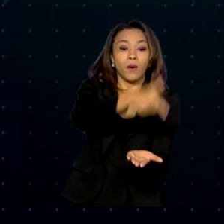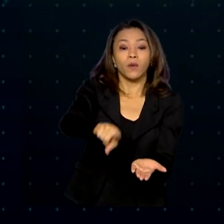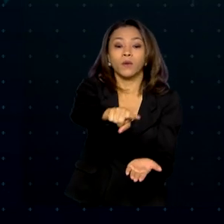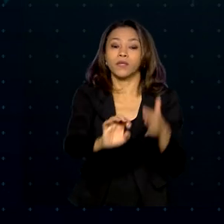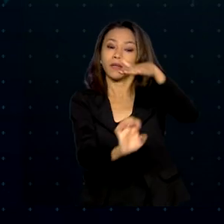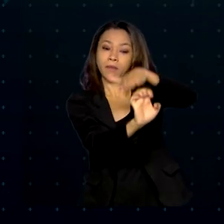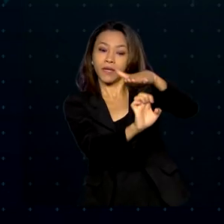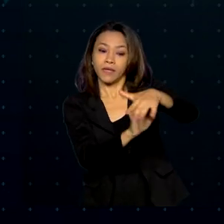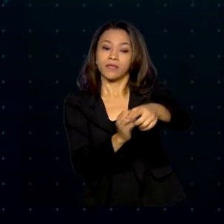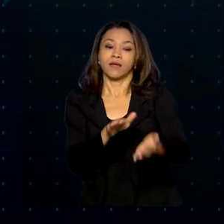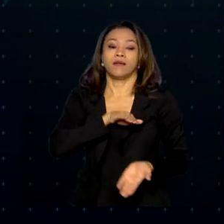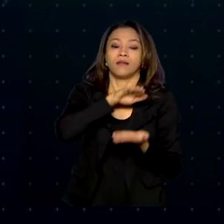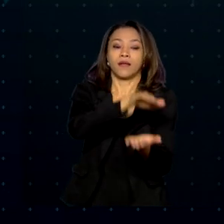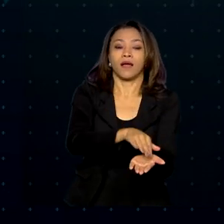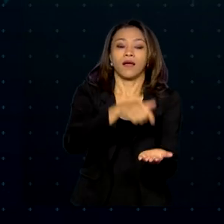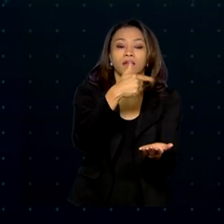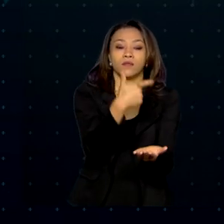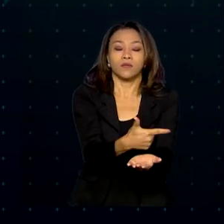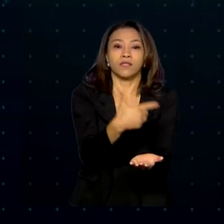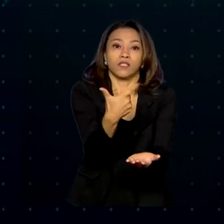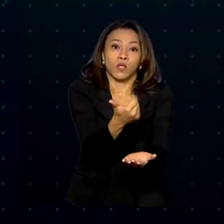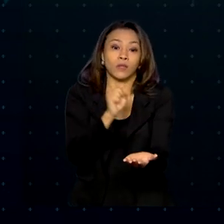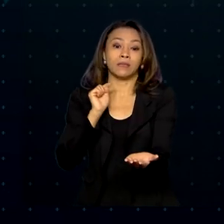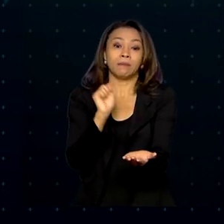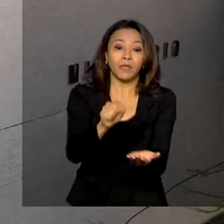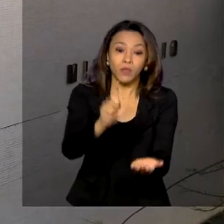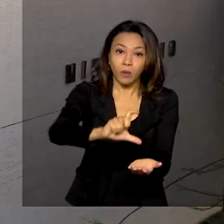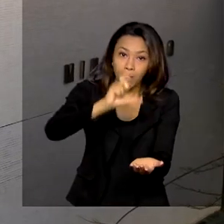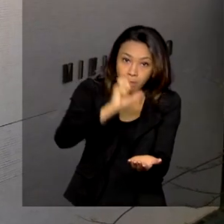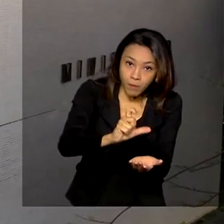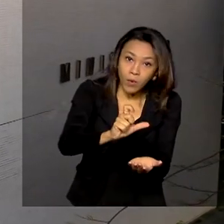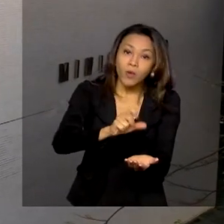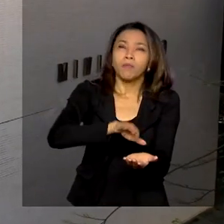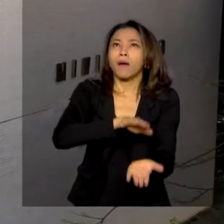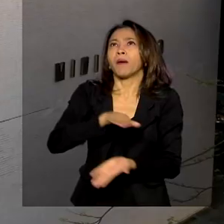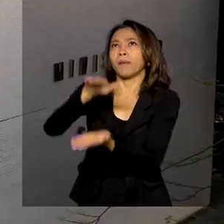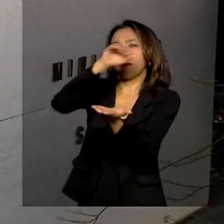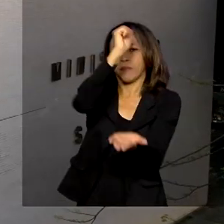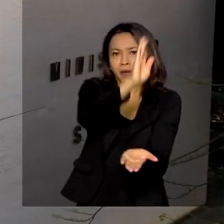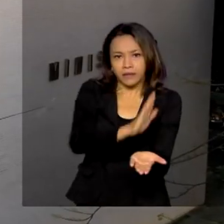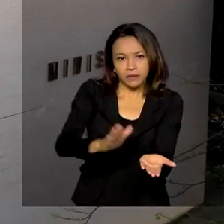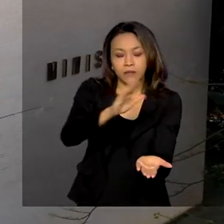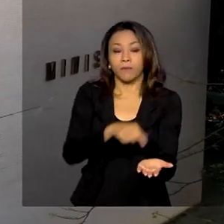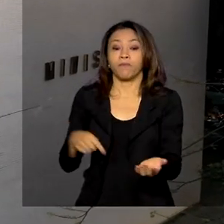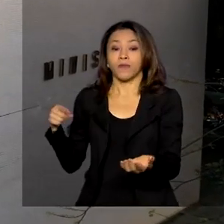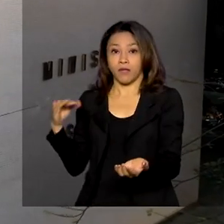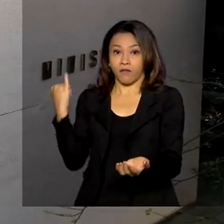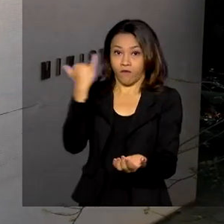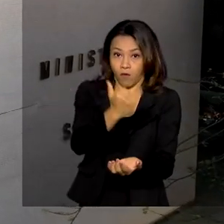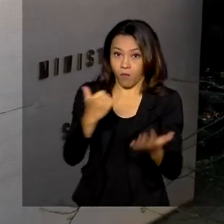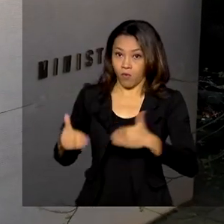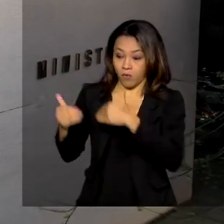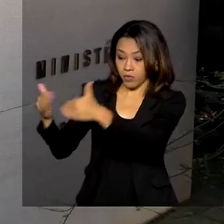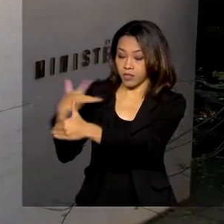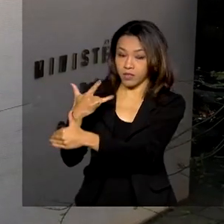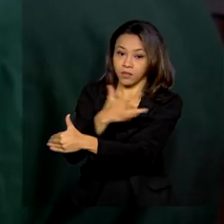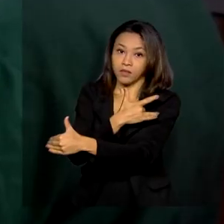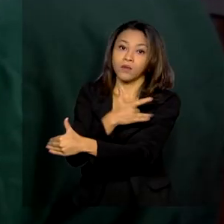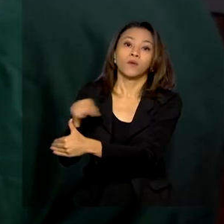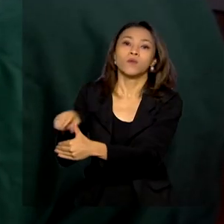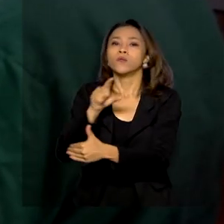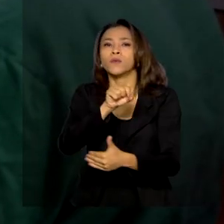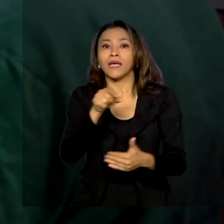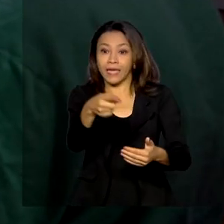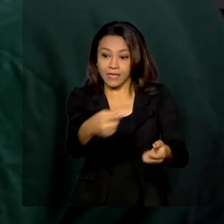212 mil ampolas para todo o território nacional. Em nota, o Ministério informou que esta integração pública e privada